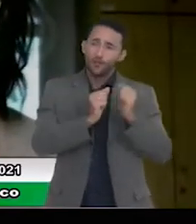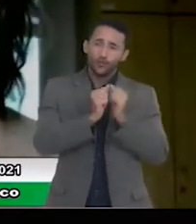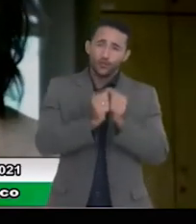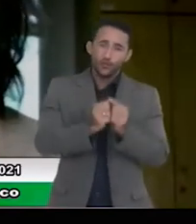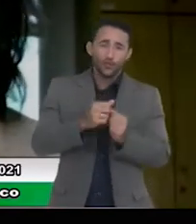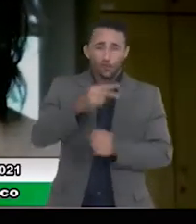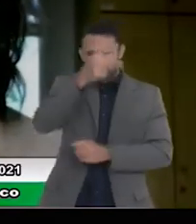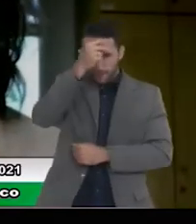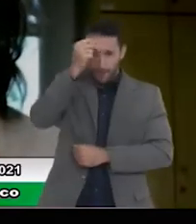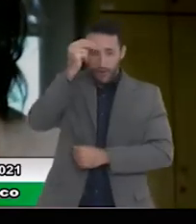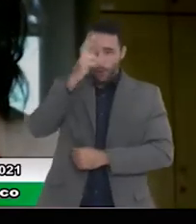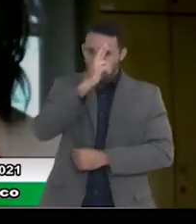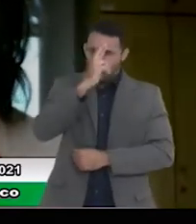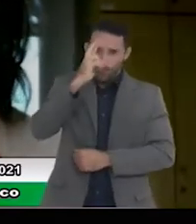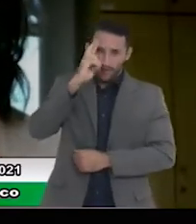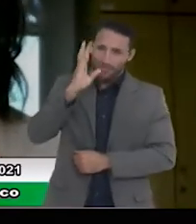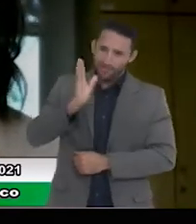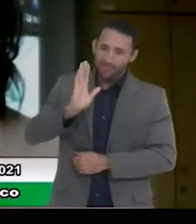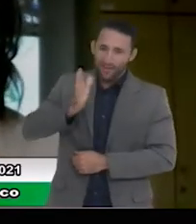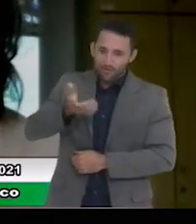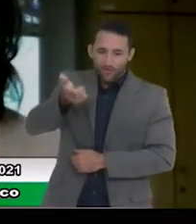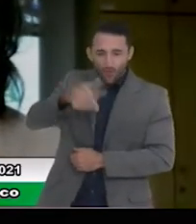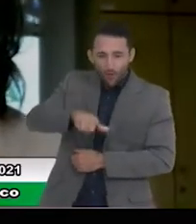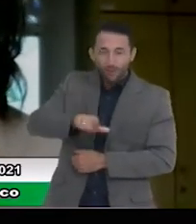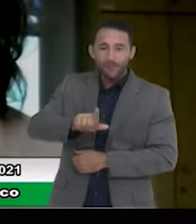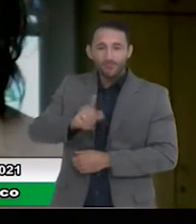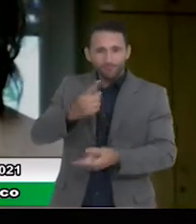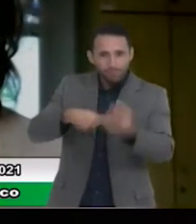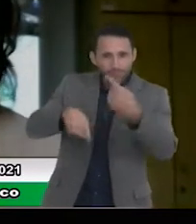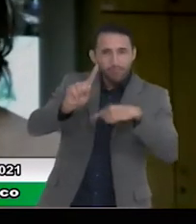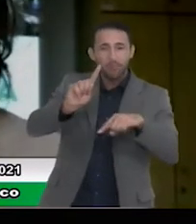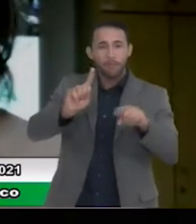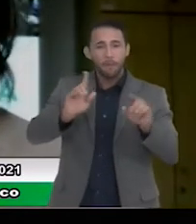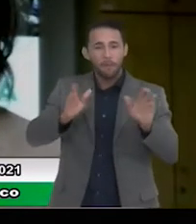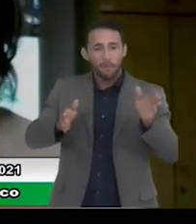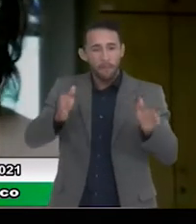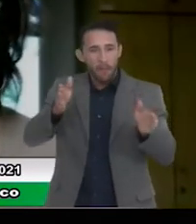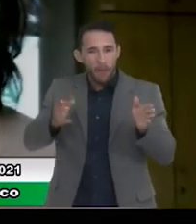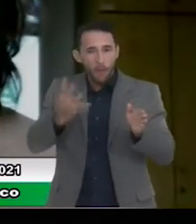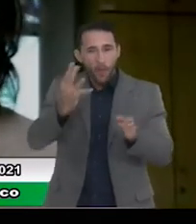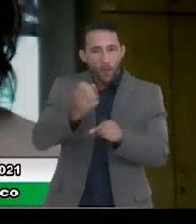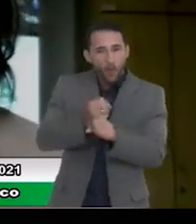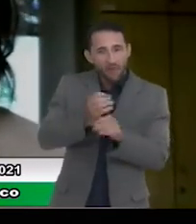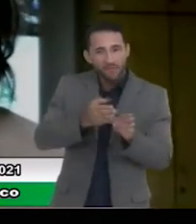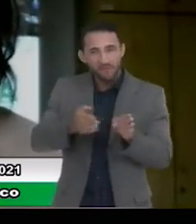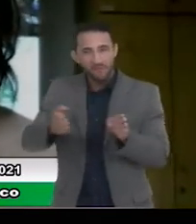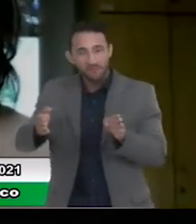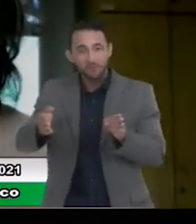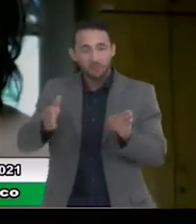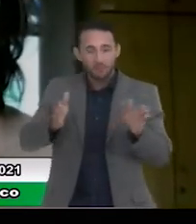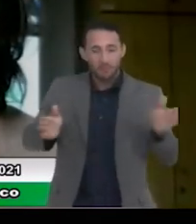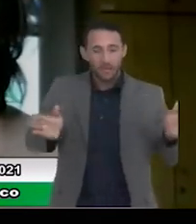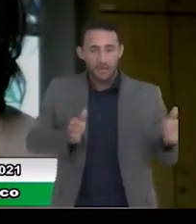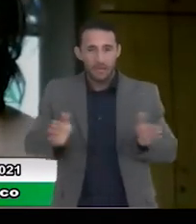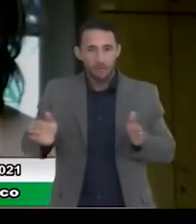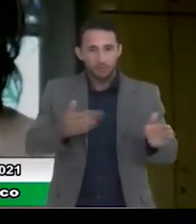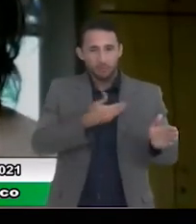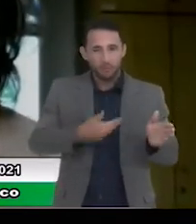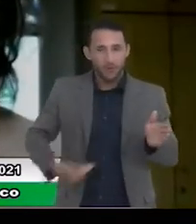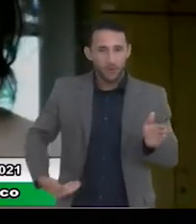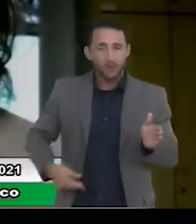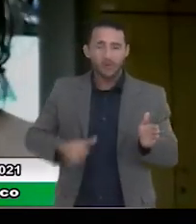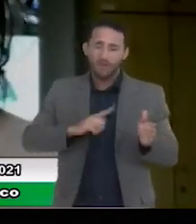o prefeito que foi reeleito e, ainda assim, manteve a saúde fiscal do município, não fez loucuras para se reeleger, fez tudo com muita